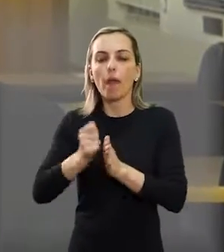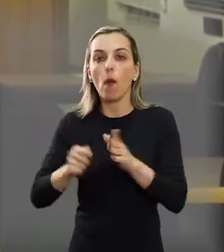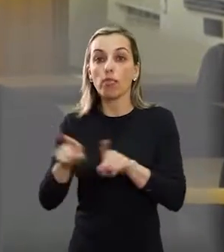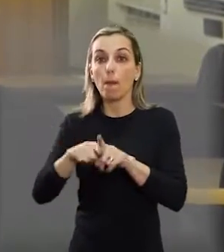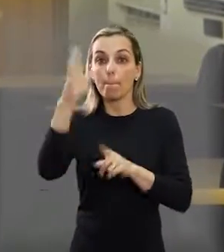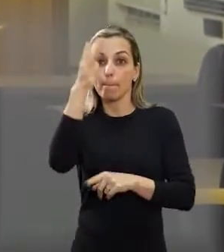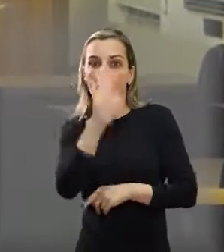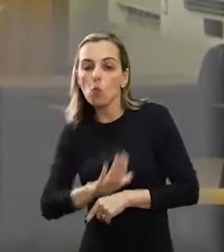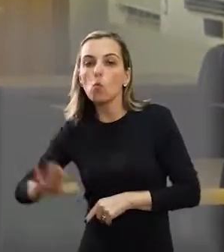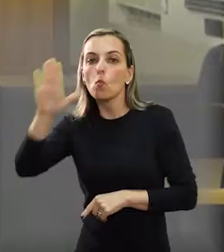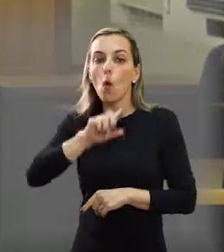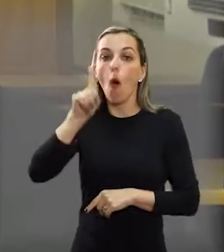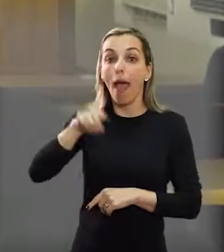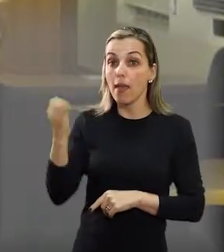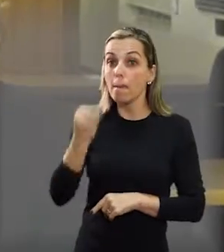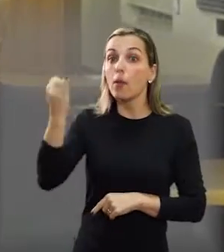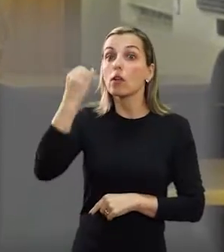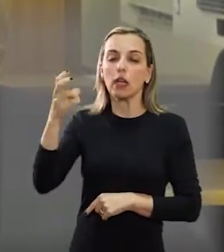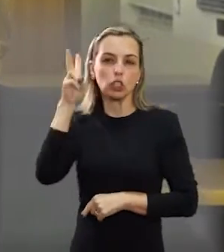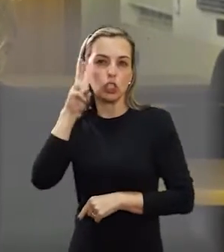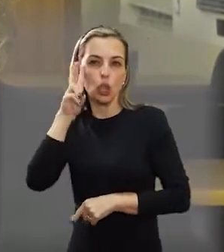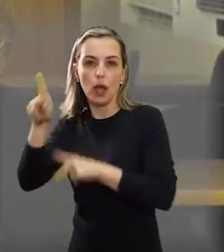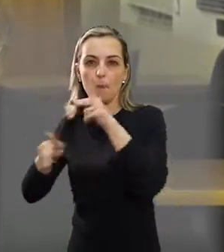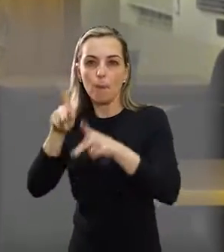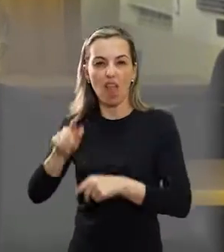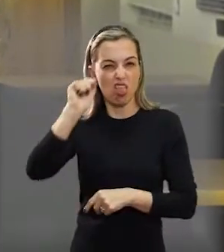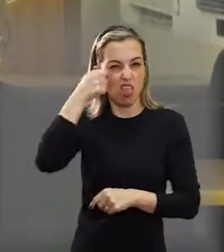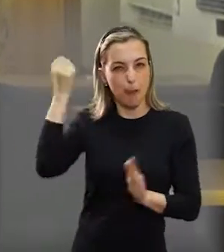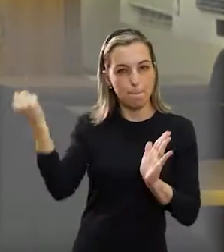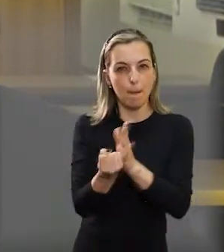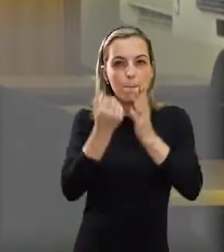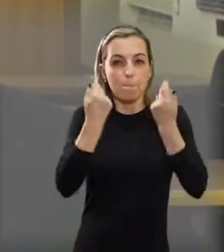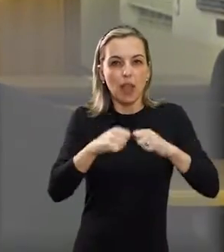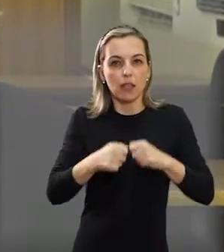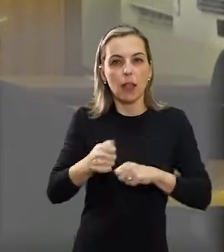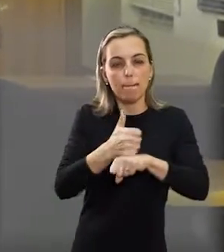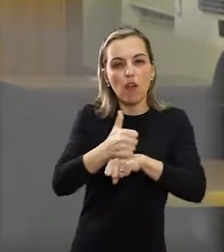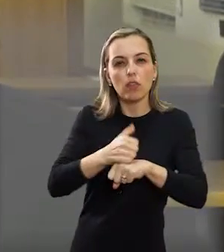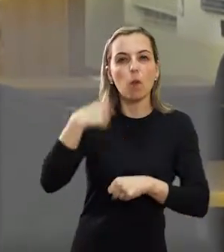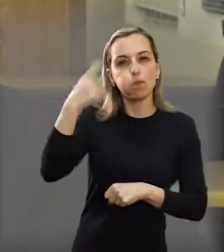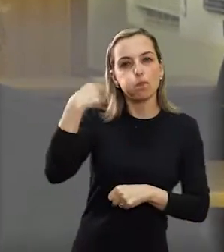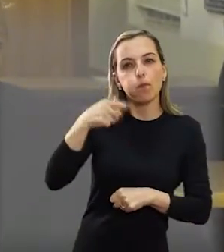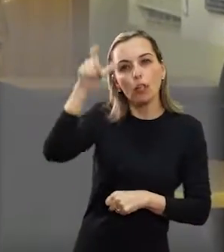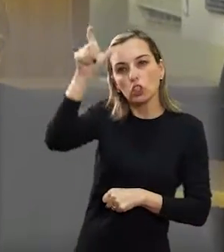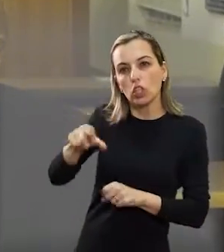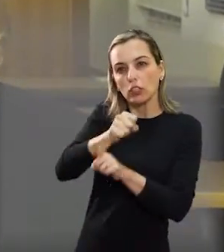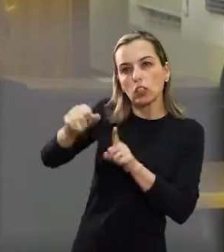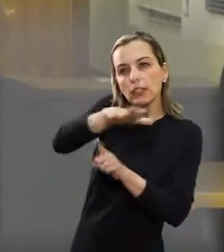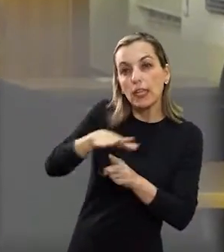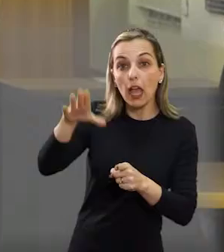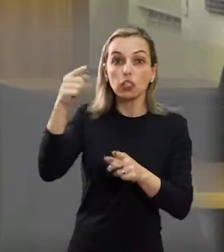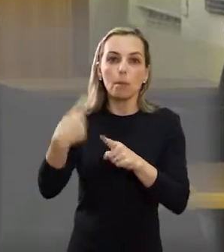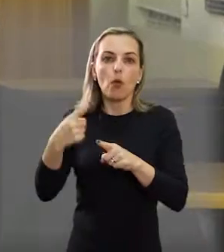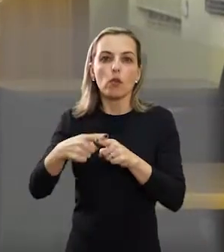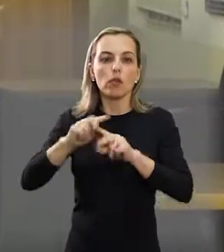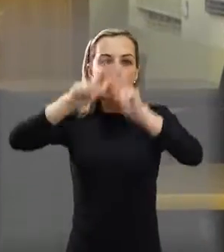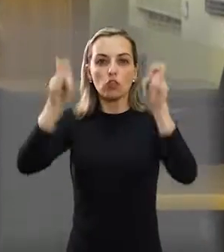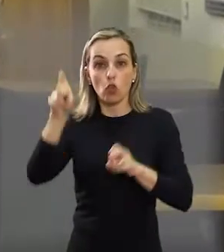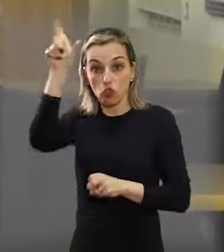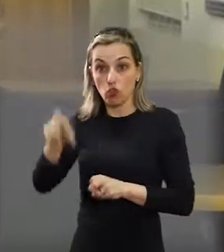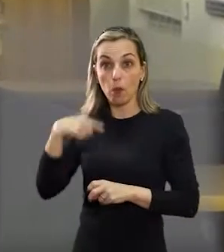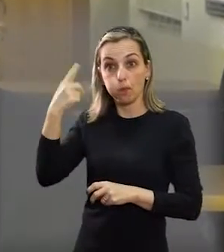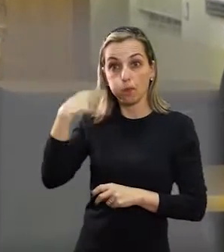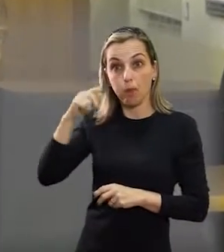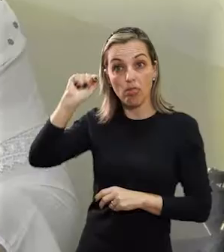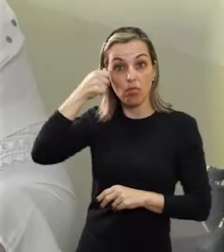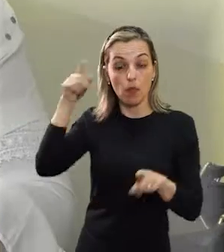Brasil. Nós precisamos registrar a memória do povo negro e trazer aqui advogados, sociólogos, para debater a questão do advogado negro, da pessoa negra na sociedade,